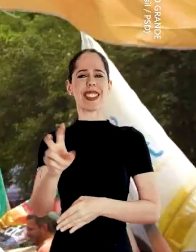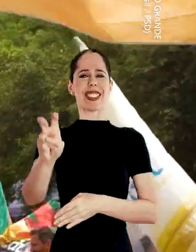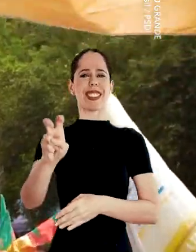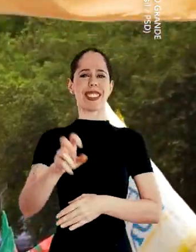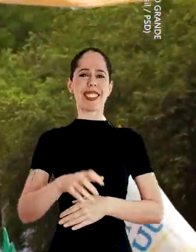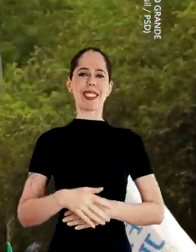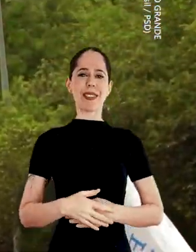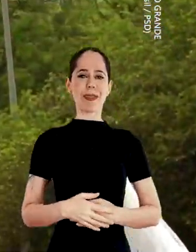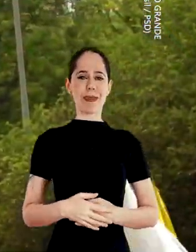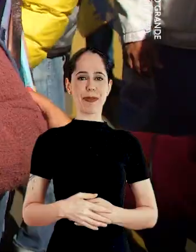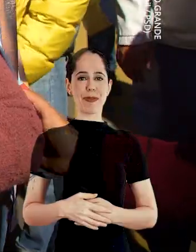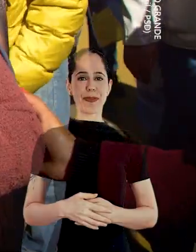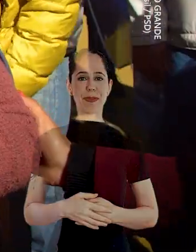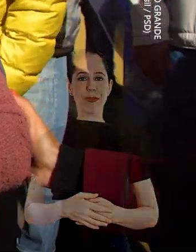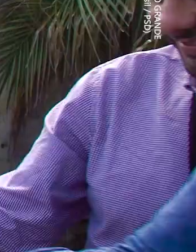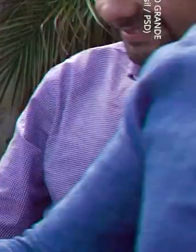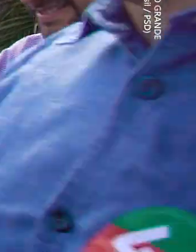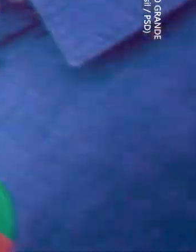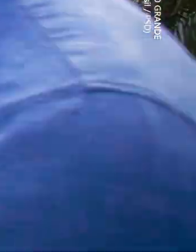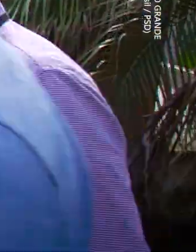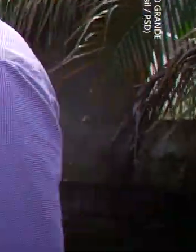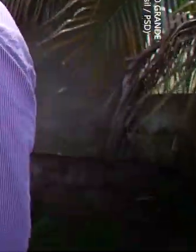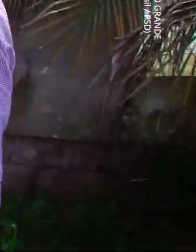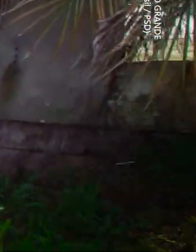45 que eu vou